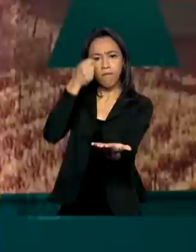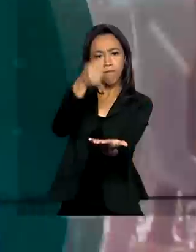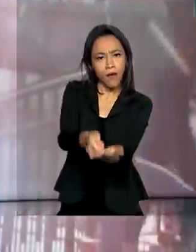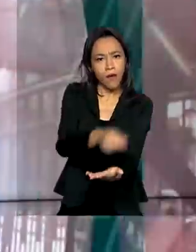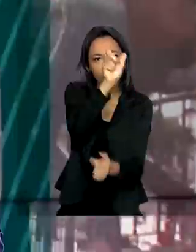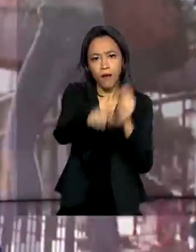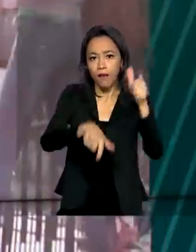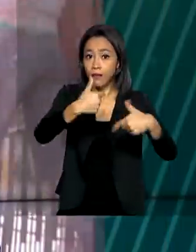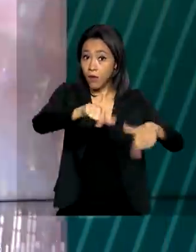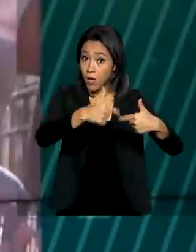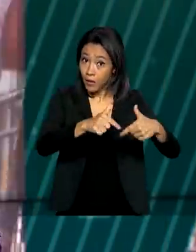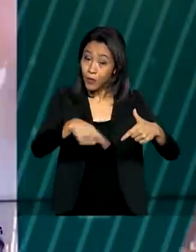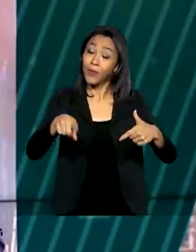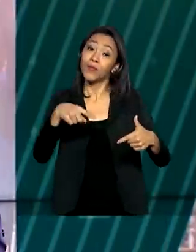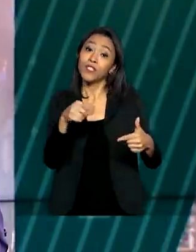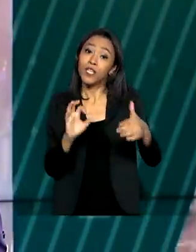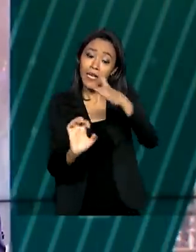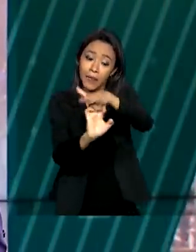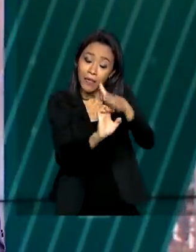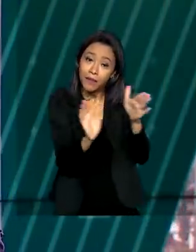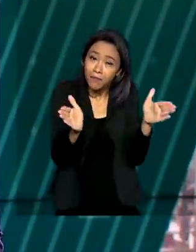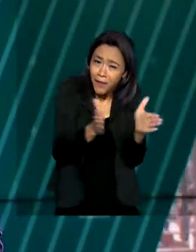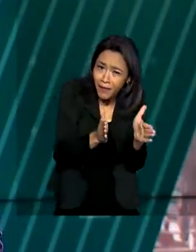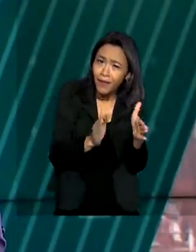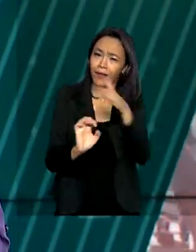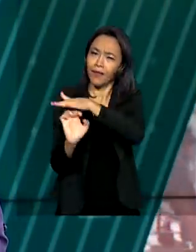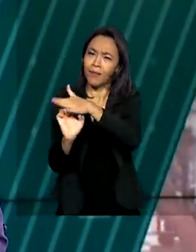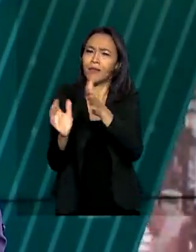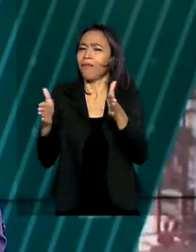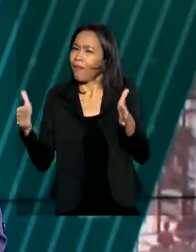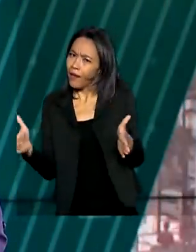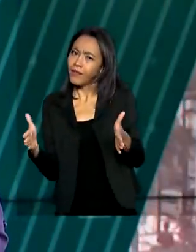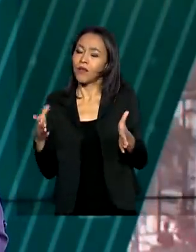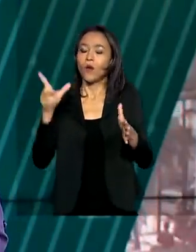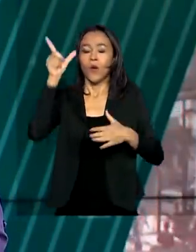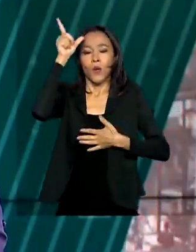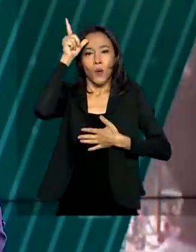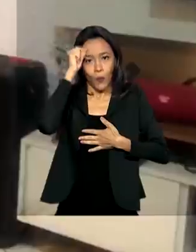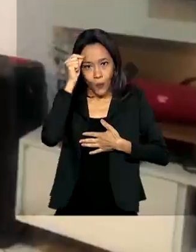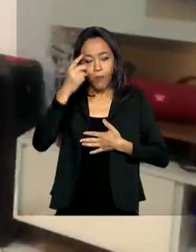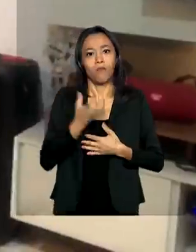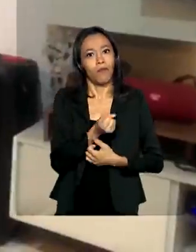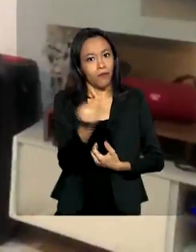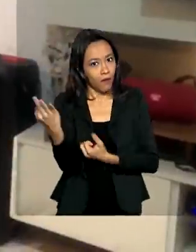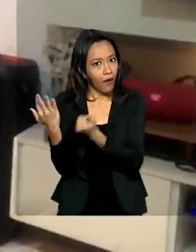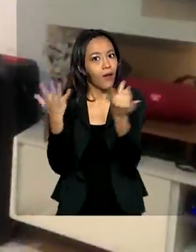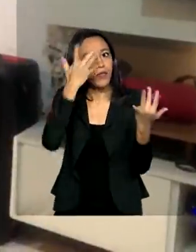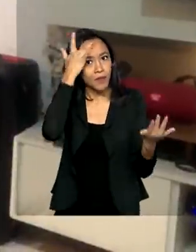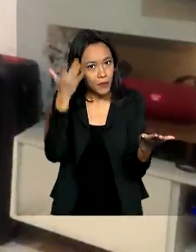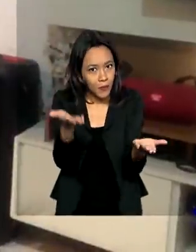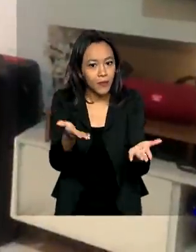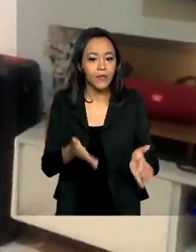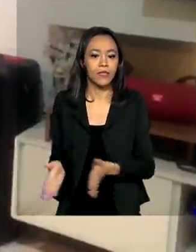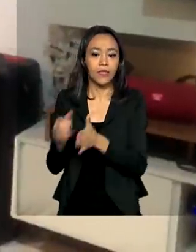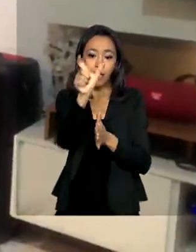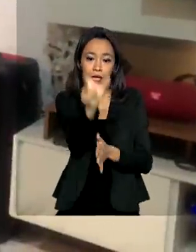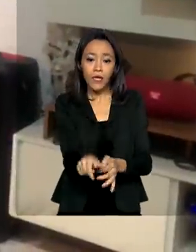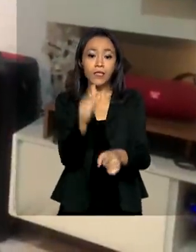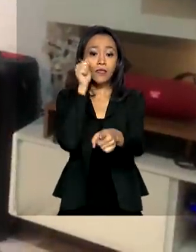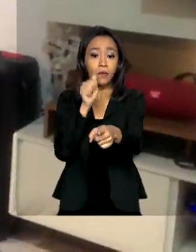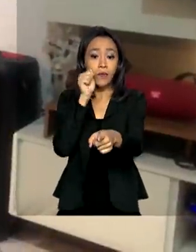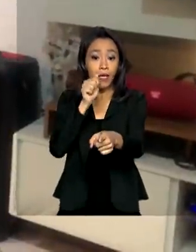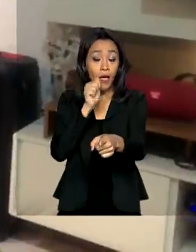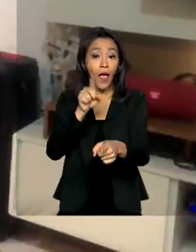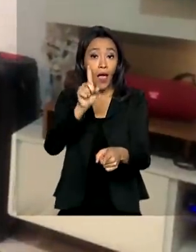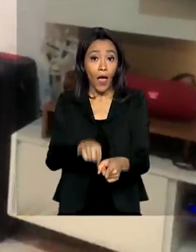pequenas e médias empresas. A medida trouxe alívio para muita gente. Sergiane é gerente comercial e